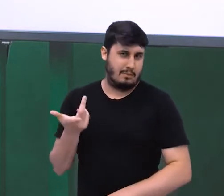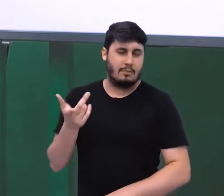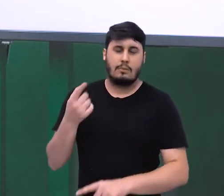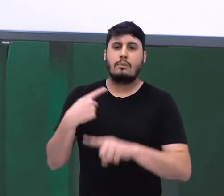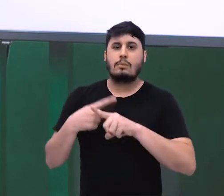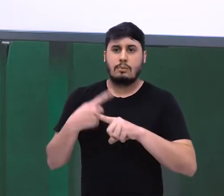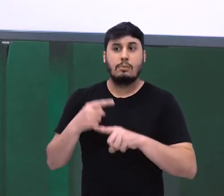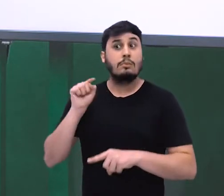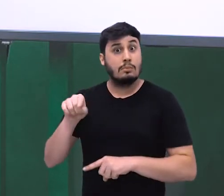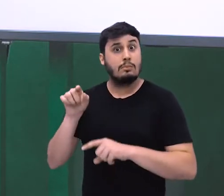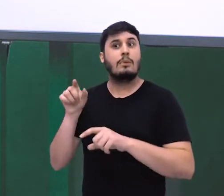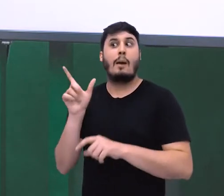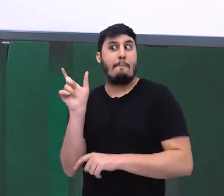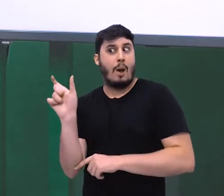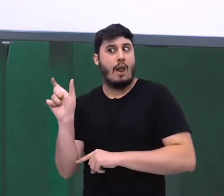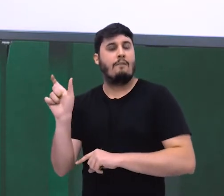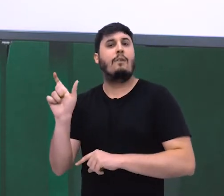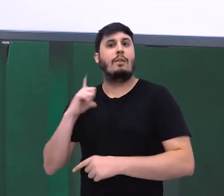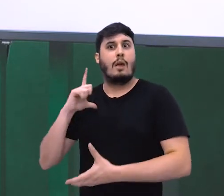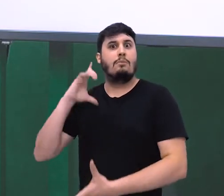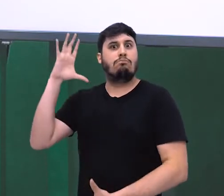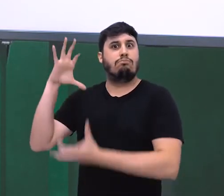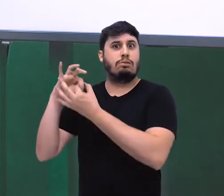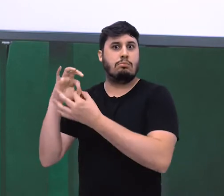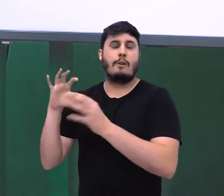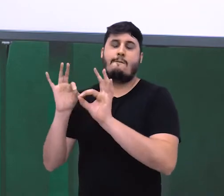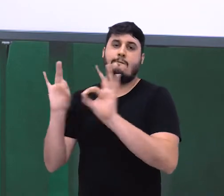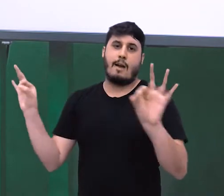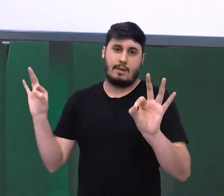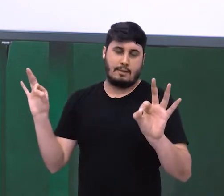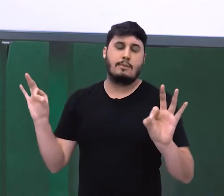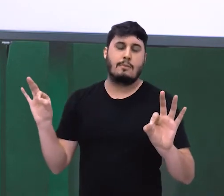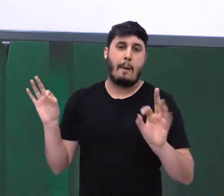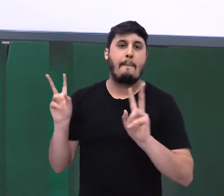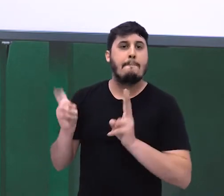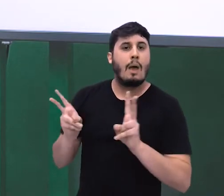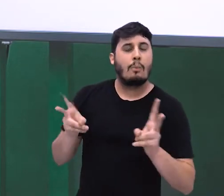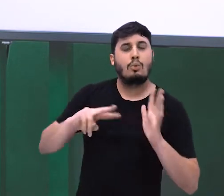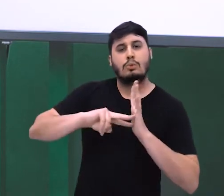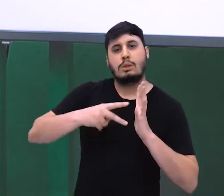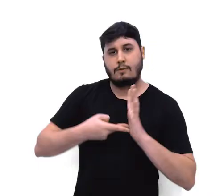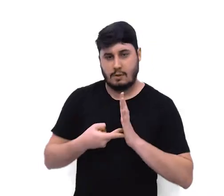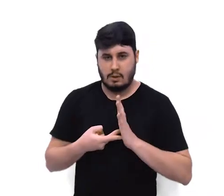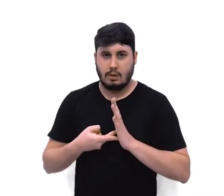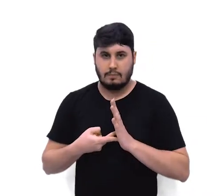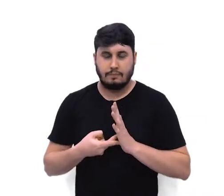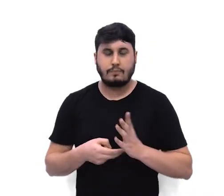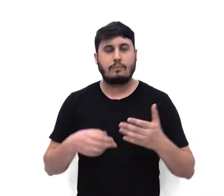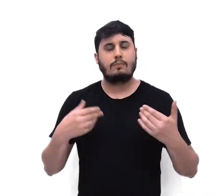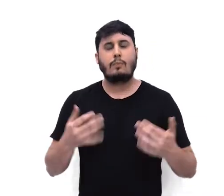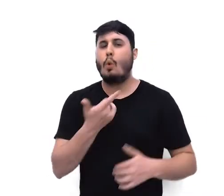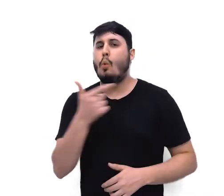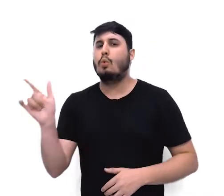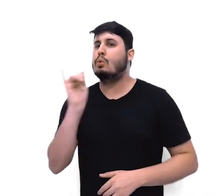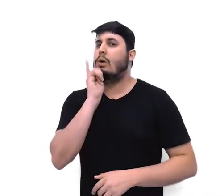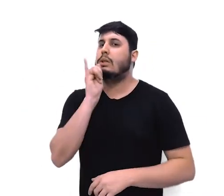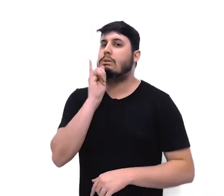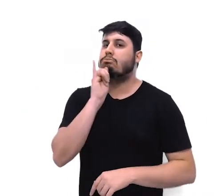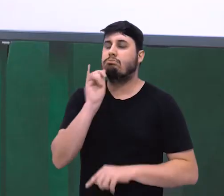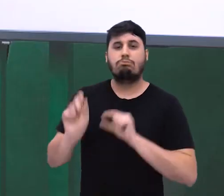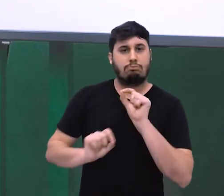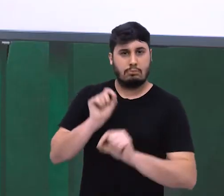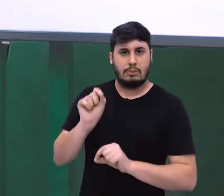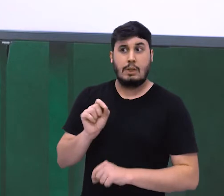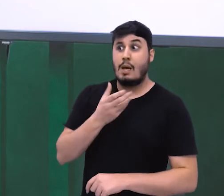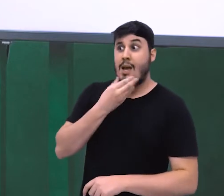ele vai ser aqui uma conjunção. Olha outro exemplo. Ele disse que não faria a